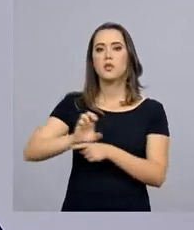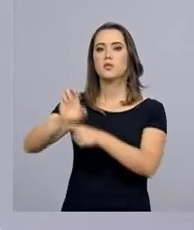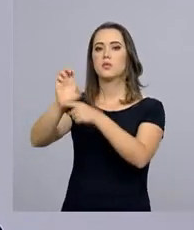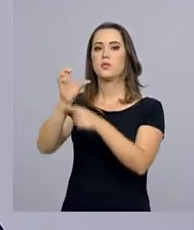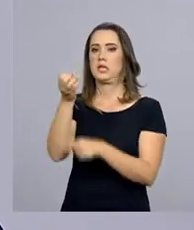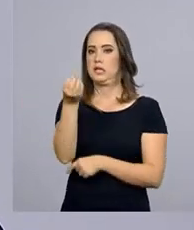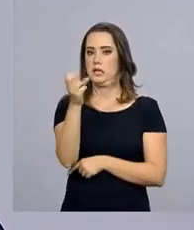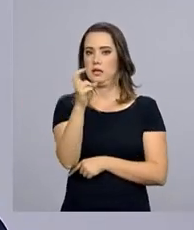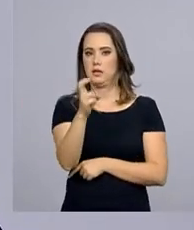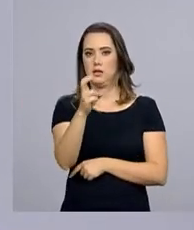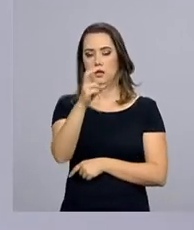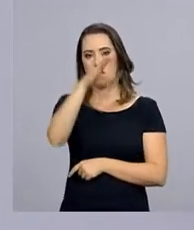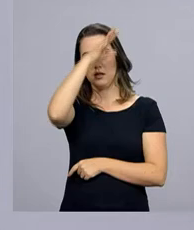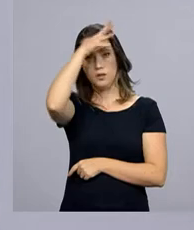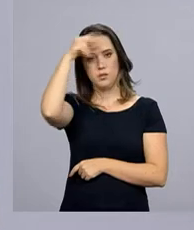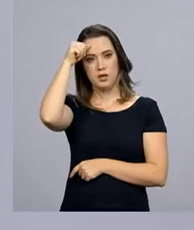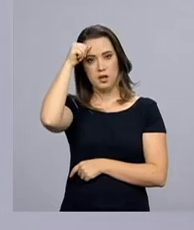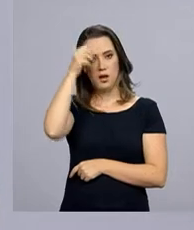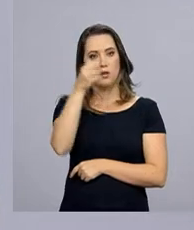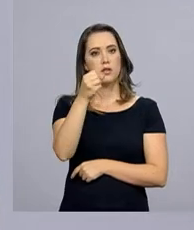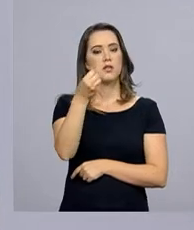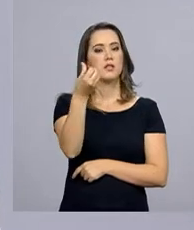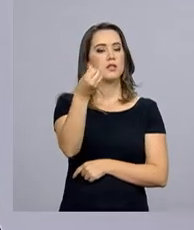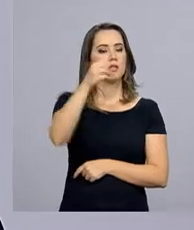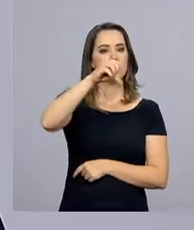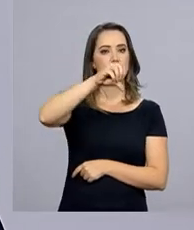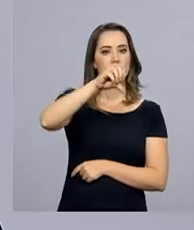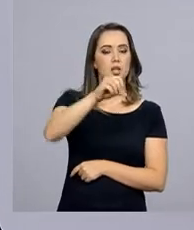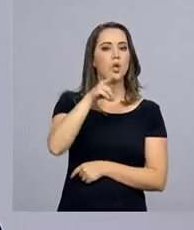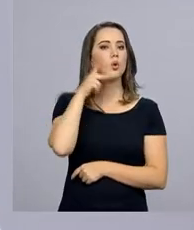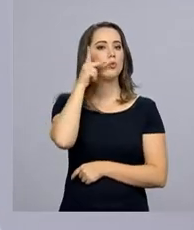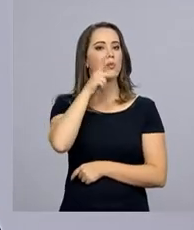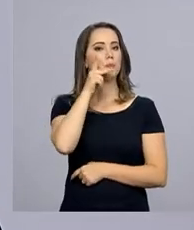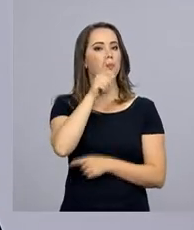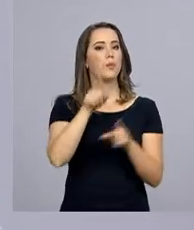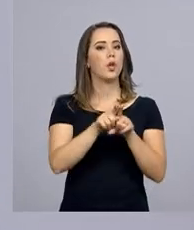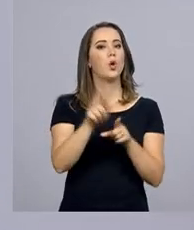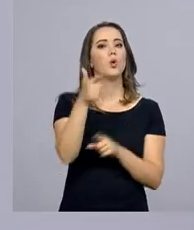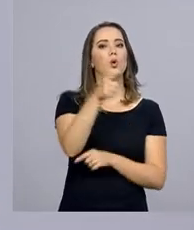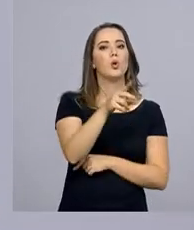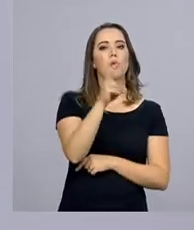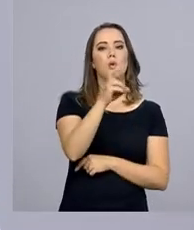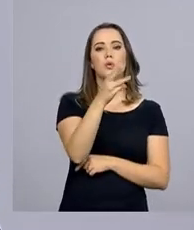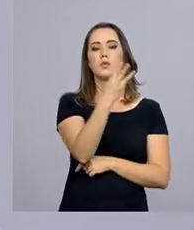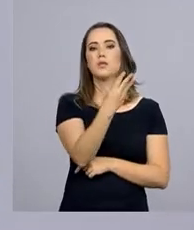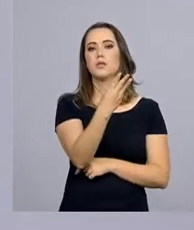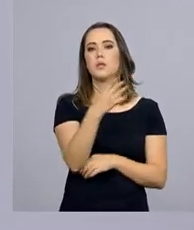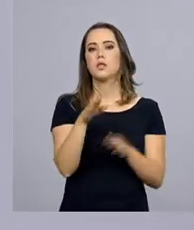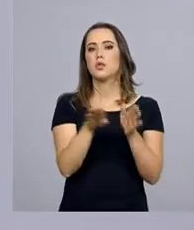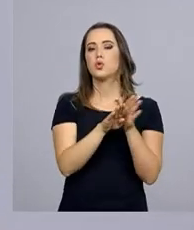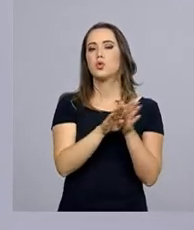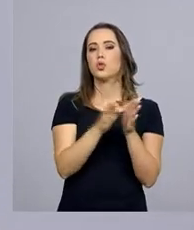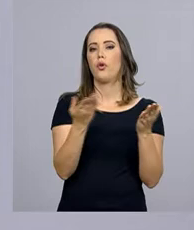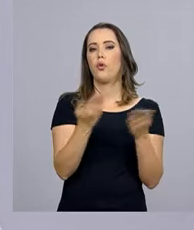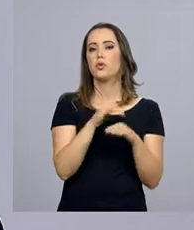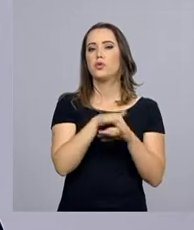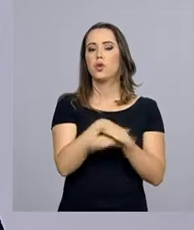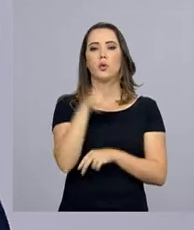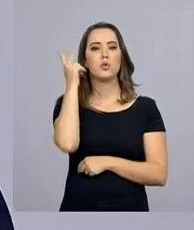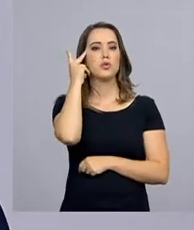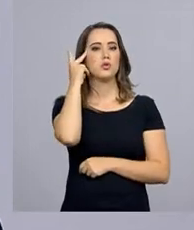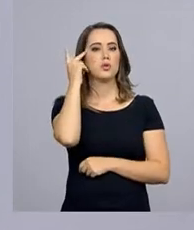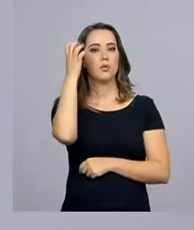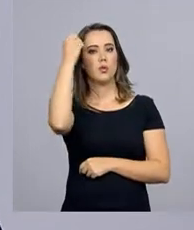foram para Manaus, 69 para João Pessoa. E outros 53 imigrantes devem chegar à noite a São Paulo